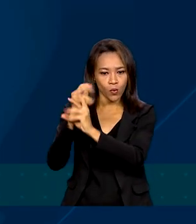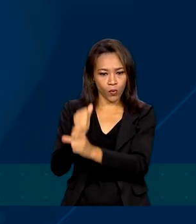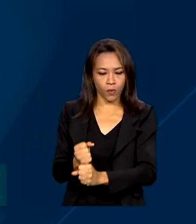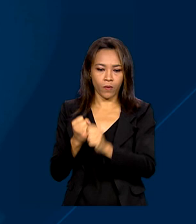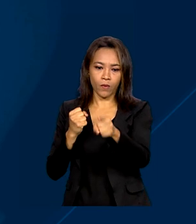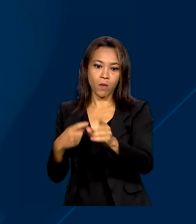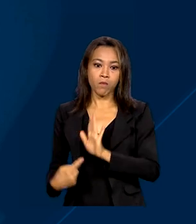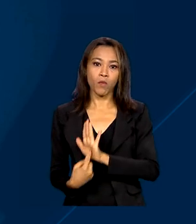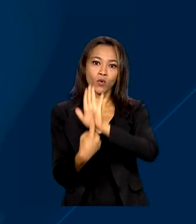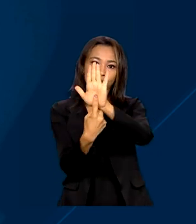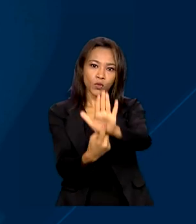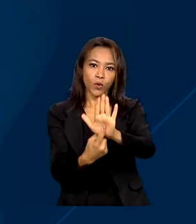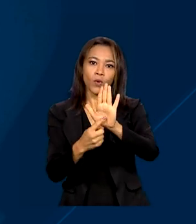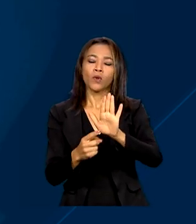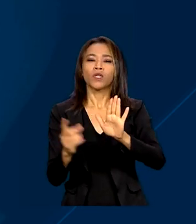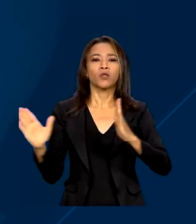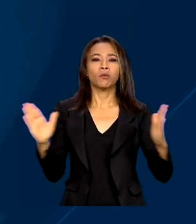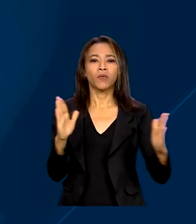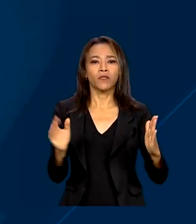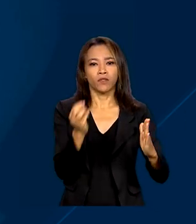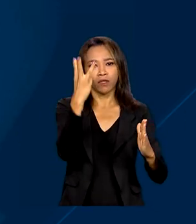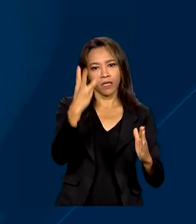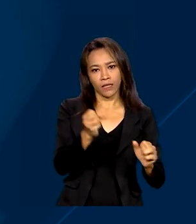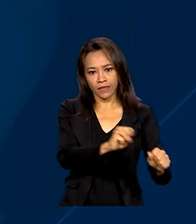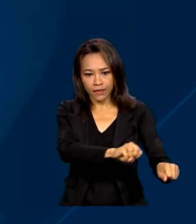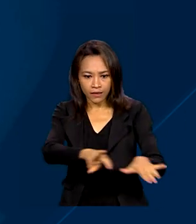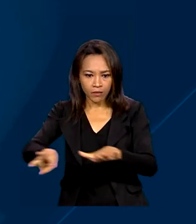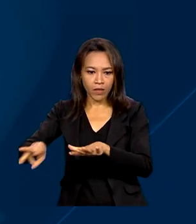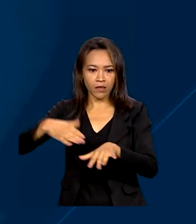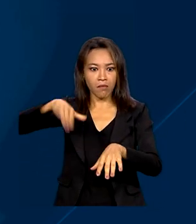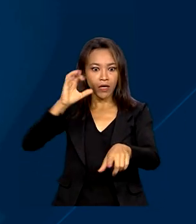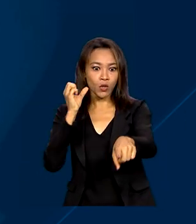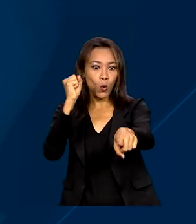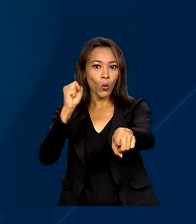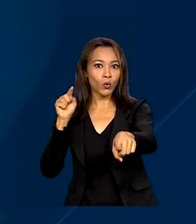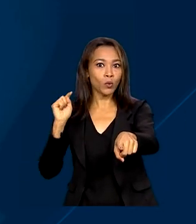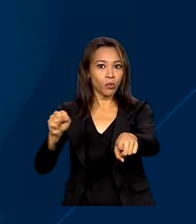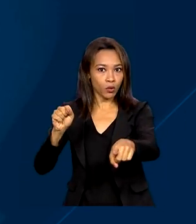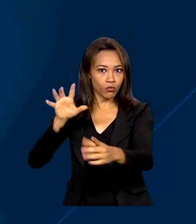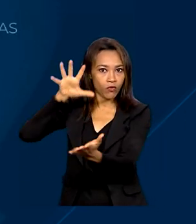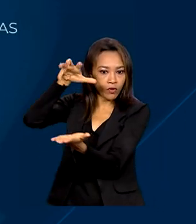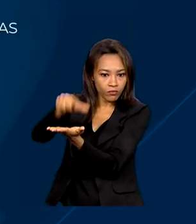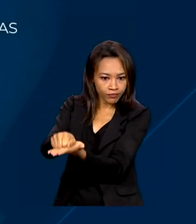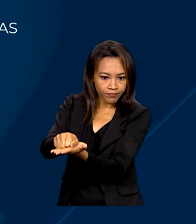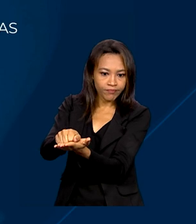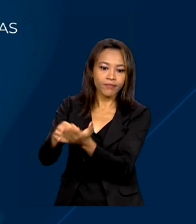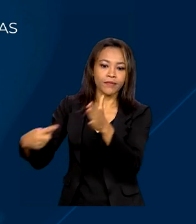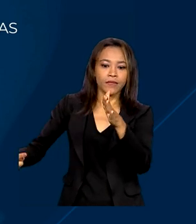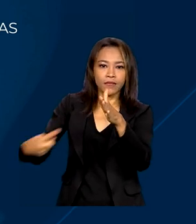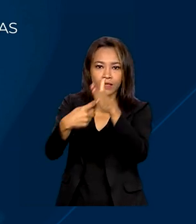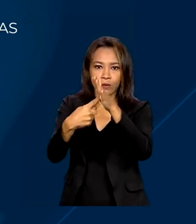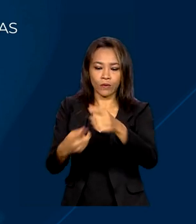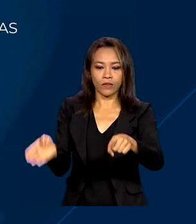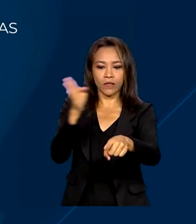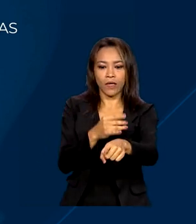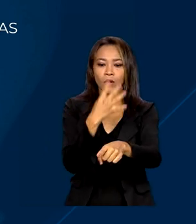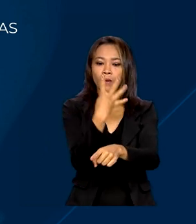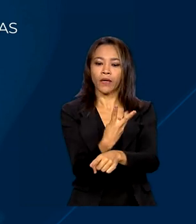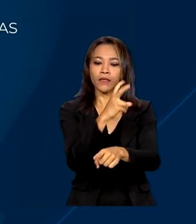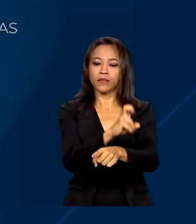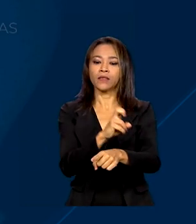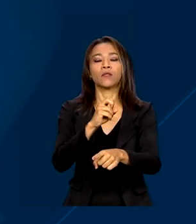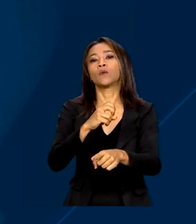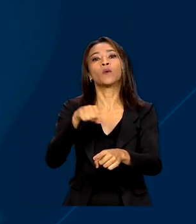mostrou que, durante três semanas, mais de 8 mil denúncias foram apuradas, 45 mil vítimas foram